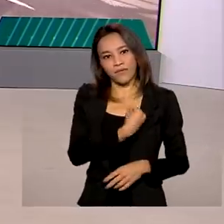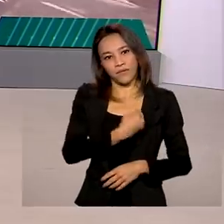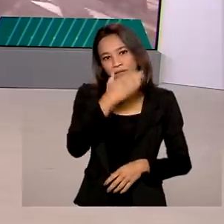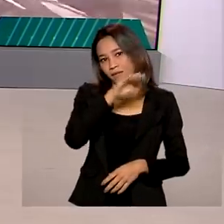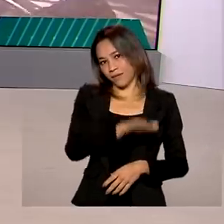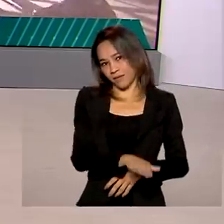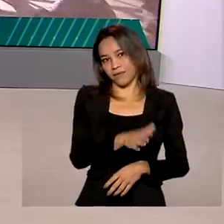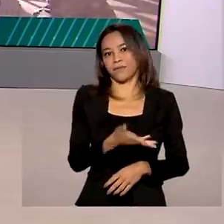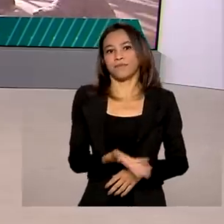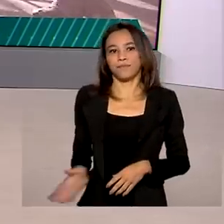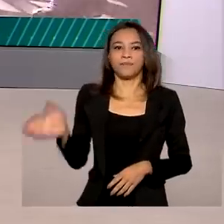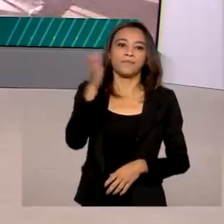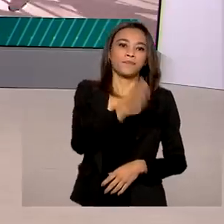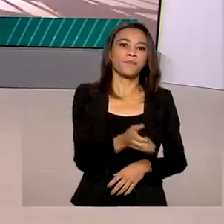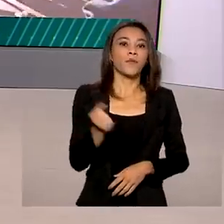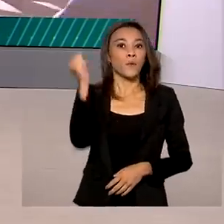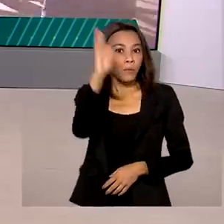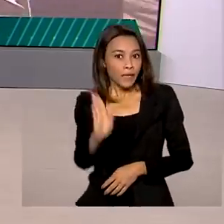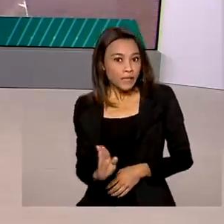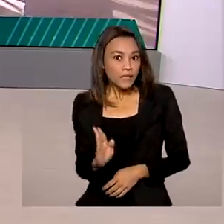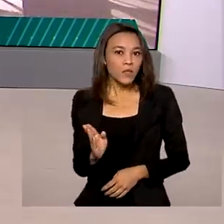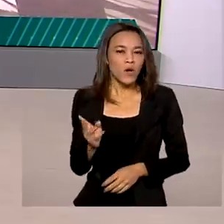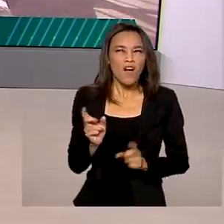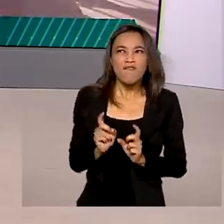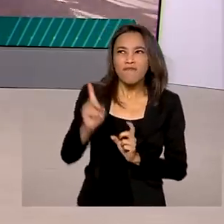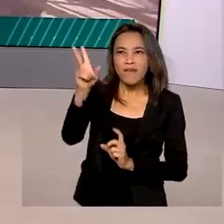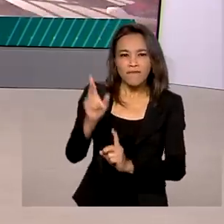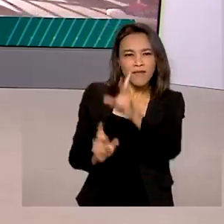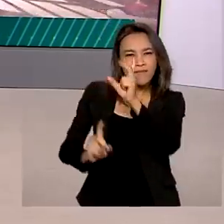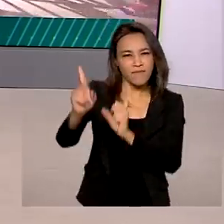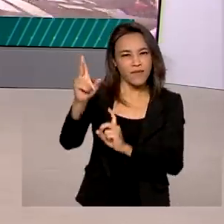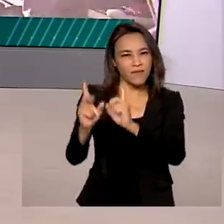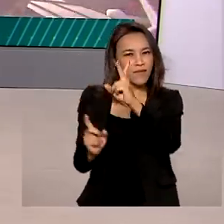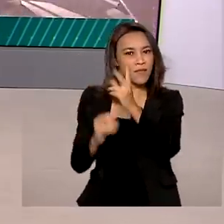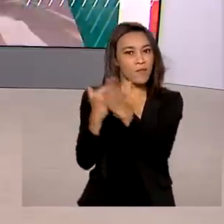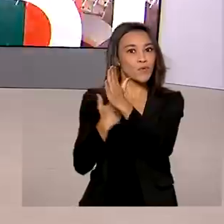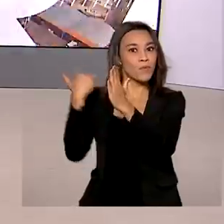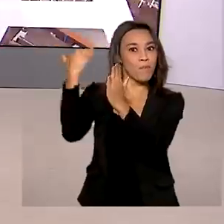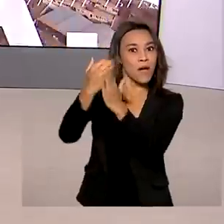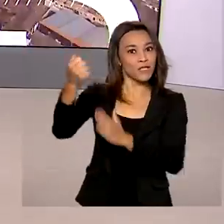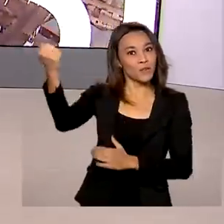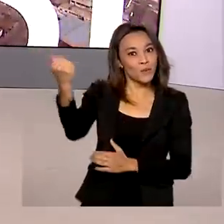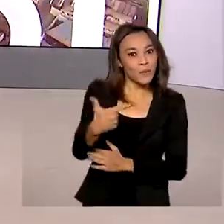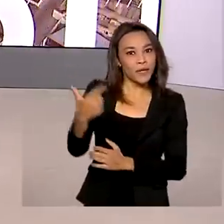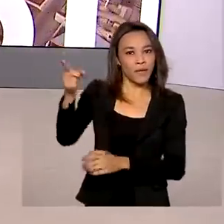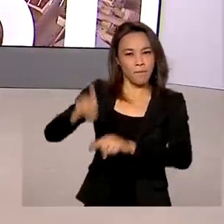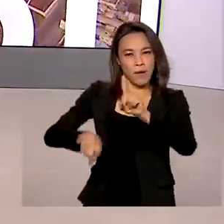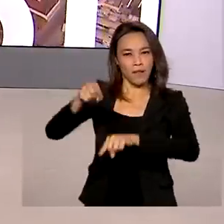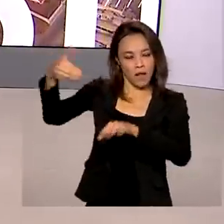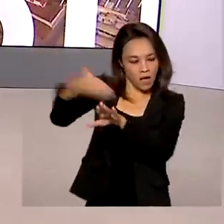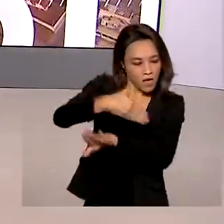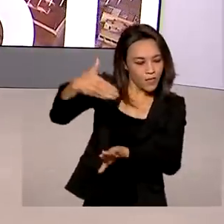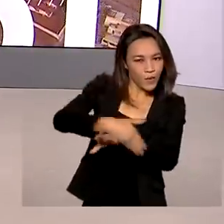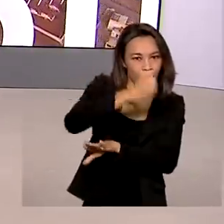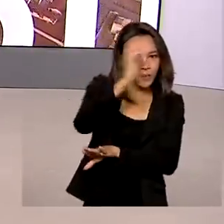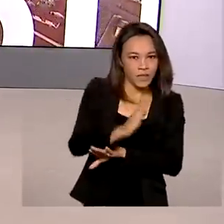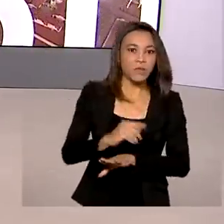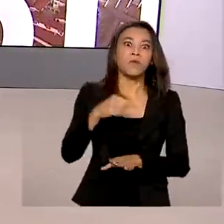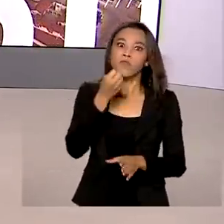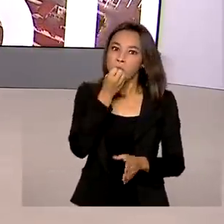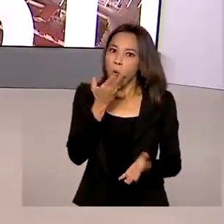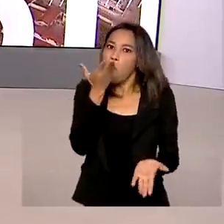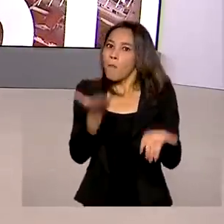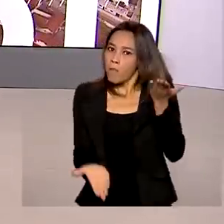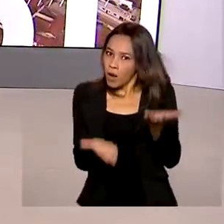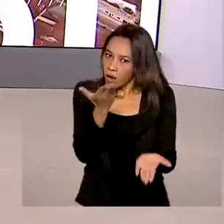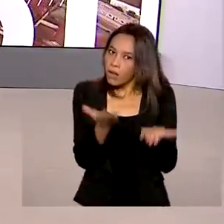O Brasil exportou mais do que importou em julho deste ano. O saldo da balança comercial também é positivo nos sete